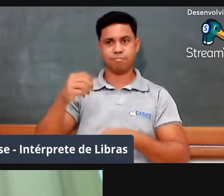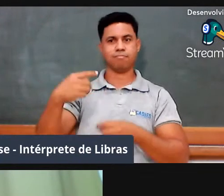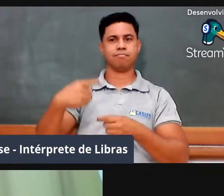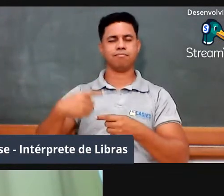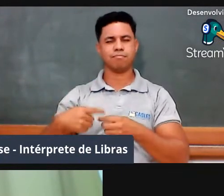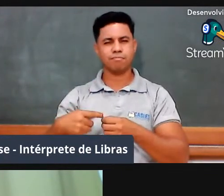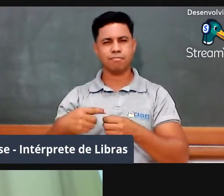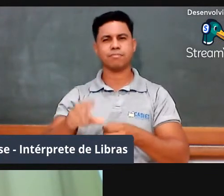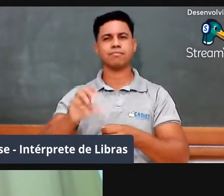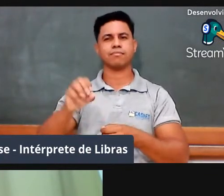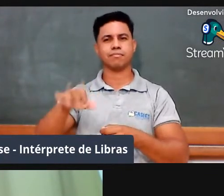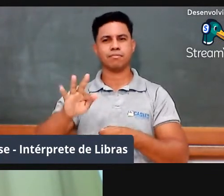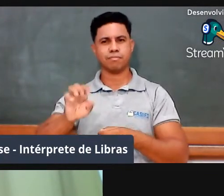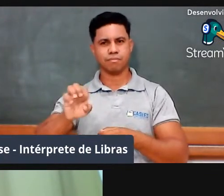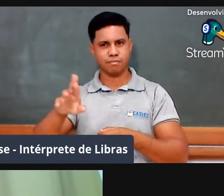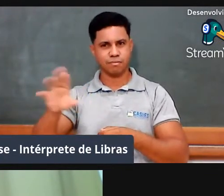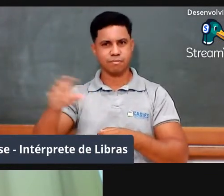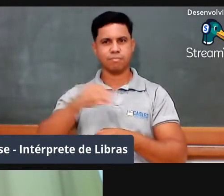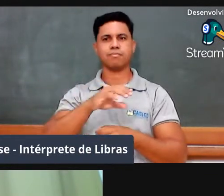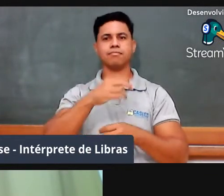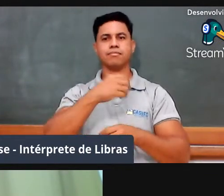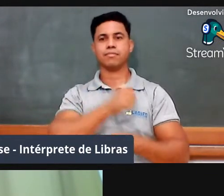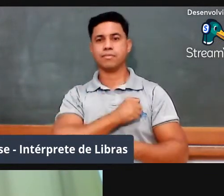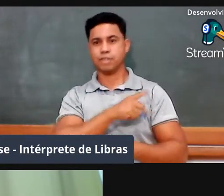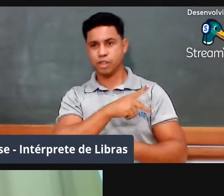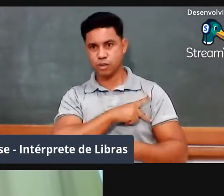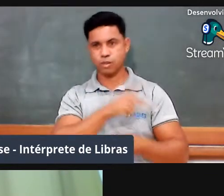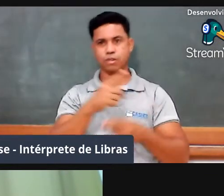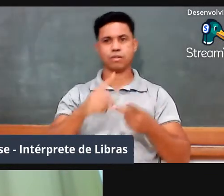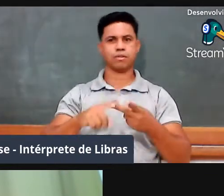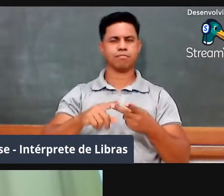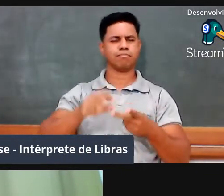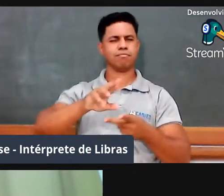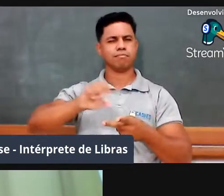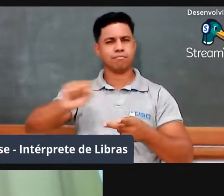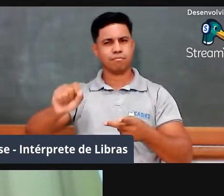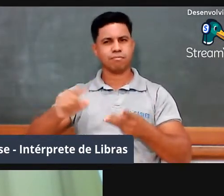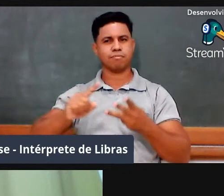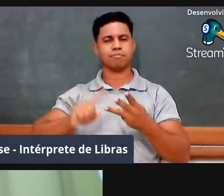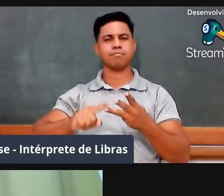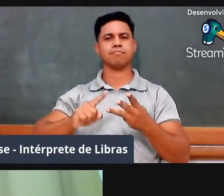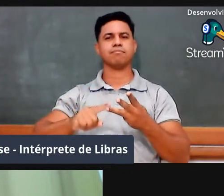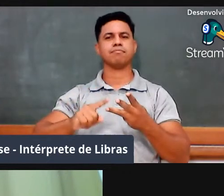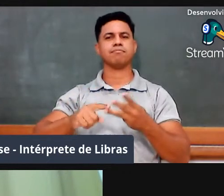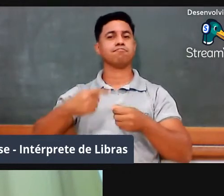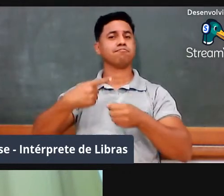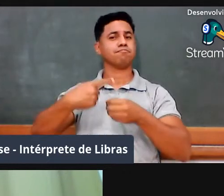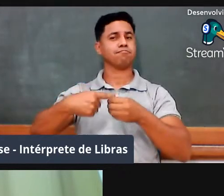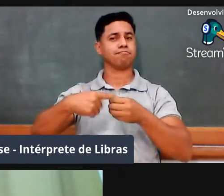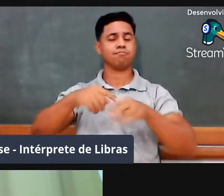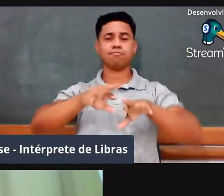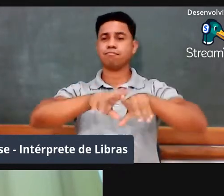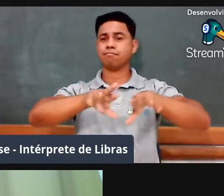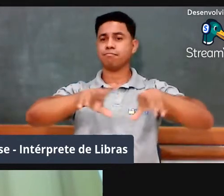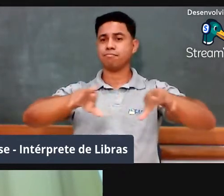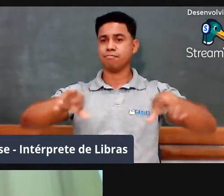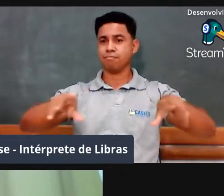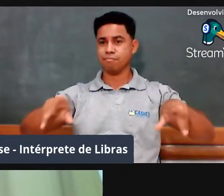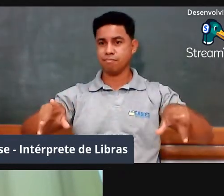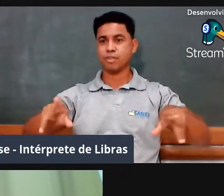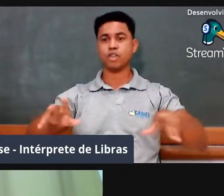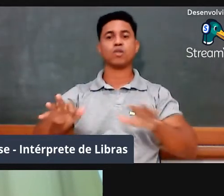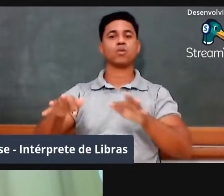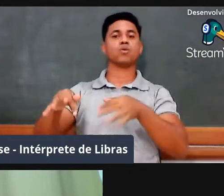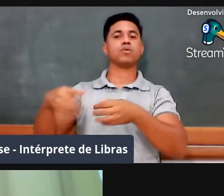Cáceres, Alta Floresta, Primavera do Leste, São Félix da Araguaia, Matupá, Ponte de Lacerda. Agradecer